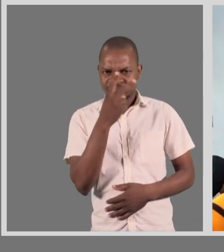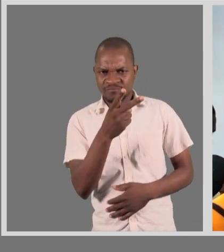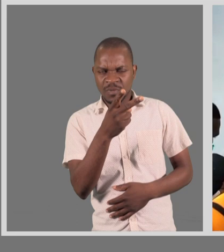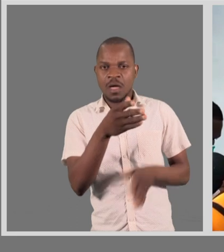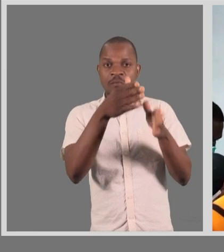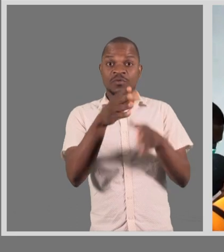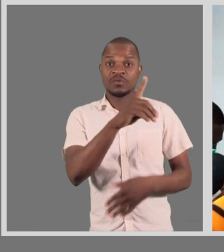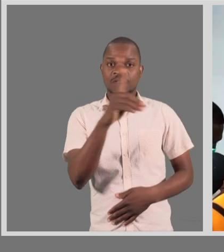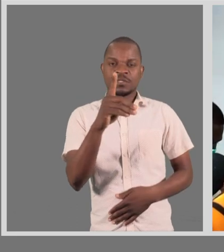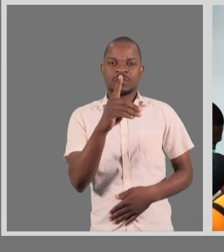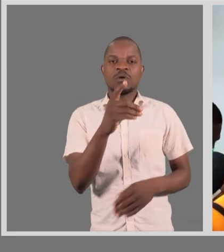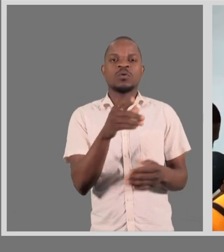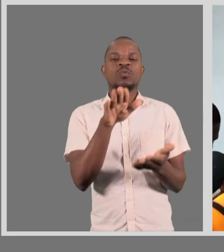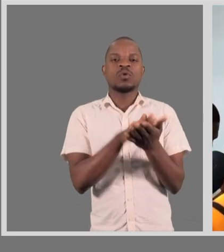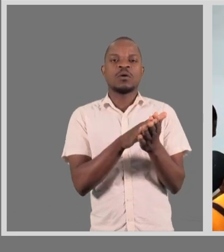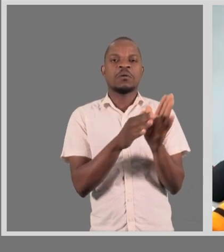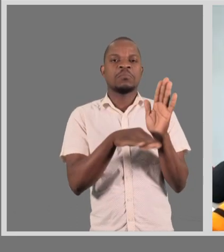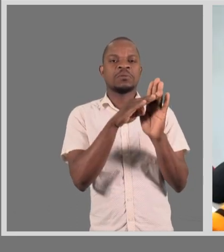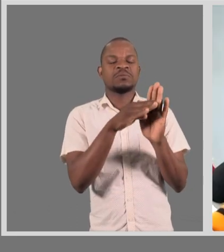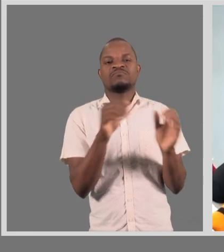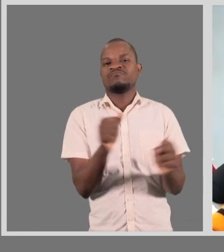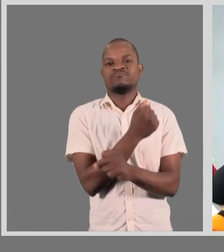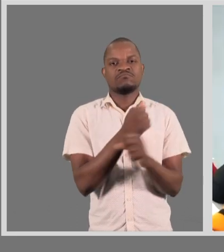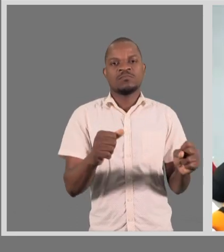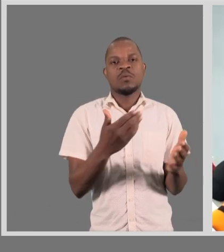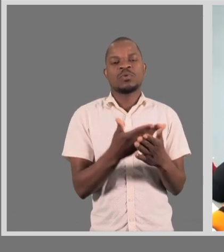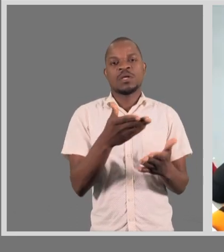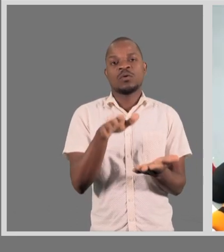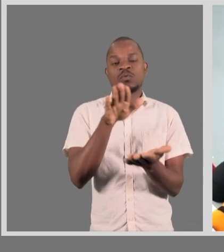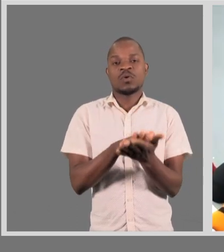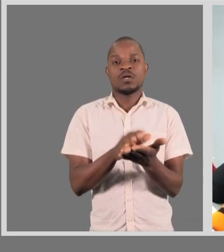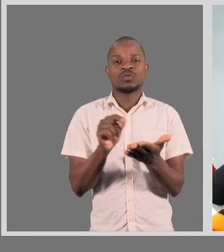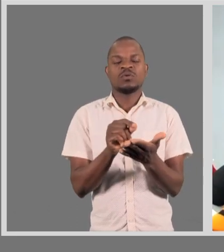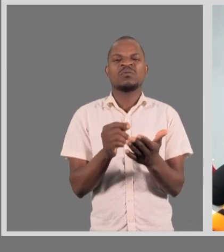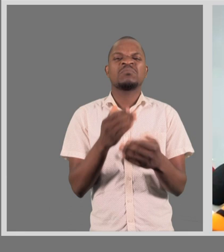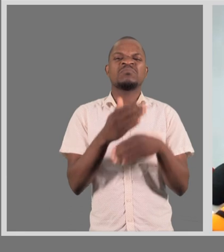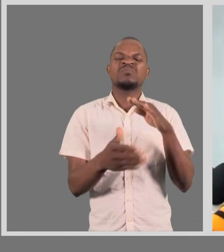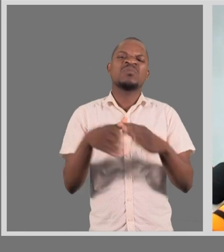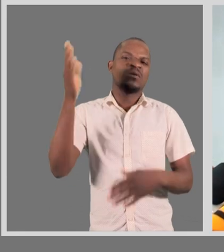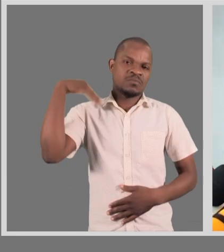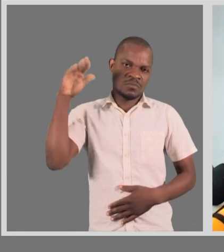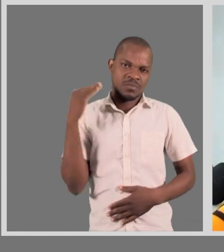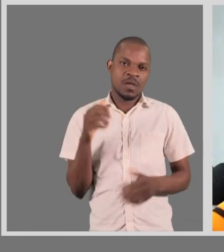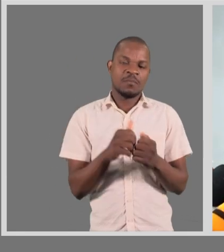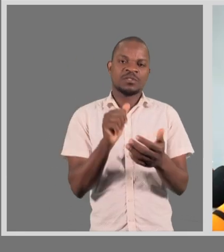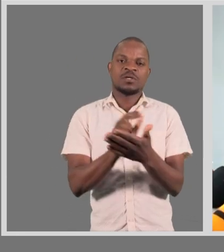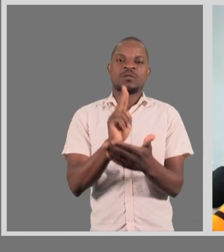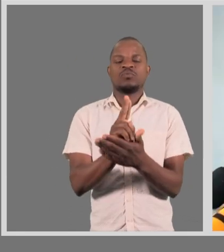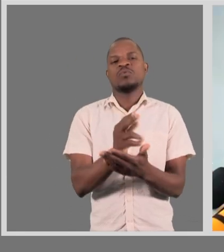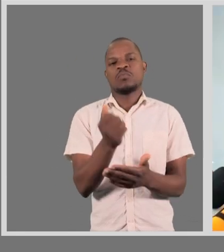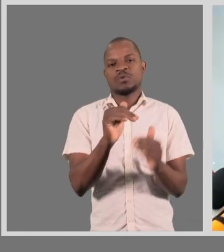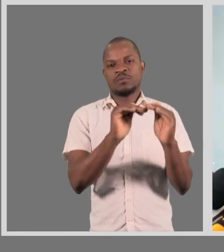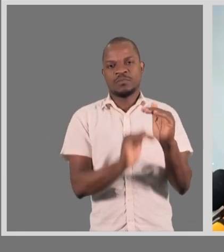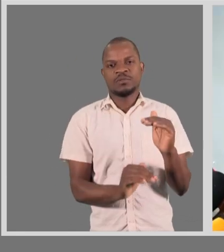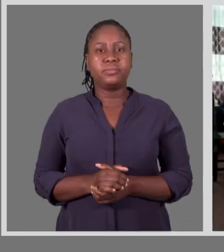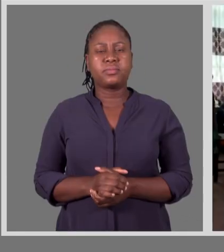alguém tem deficiência, não é colocado no primeiro andar. Esta é uma escola que é um tempo colonial e os estudantes não têm que subir aqui, estudam lá nos reis de chão.